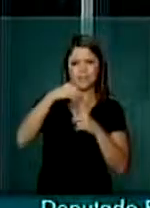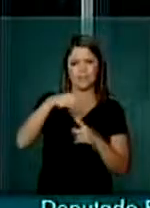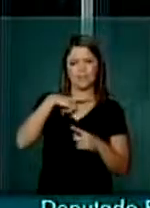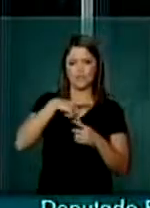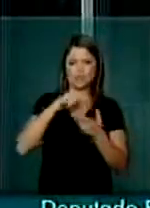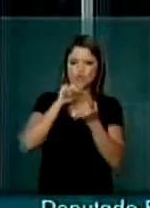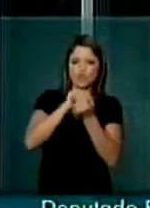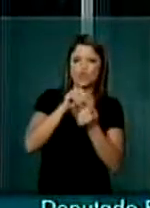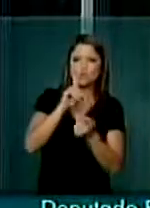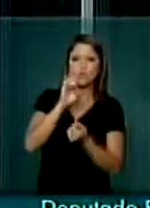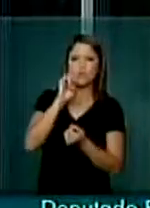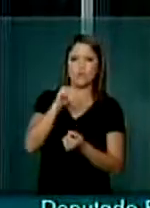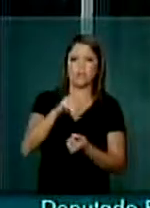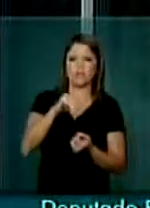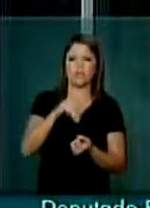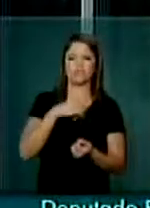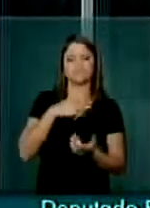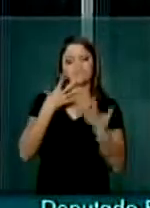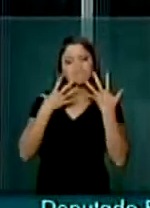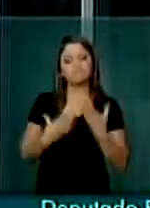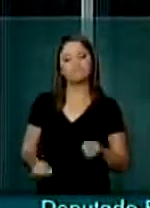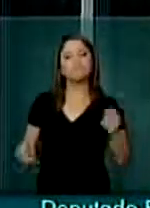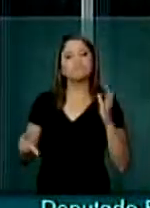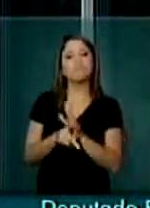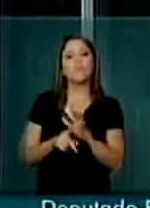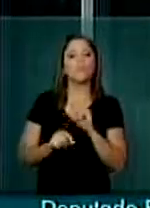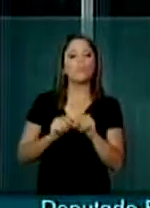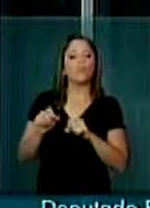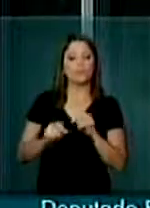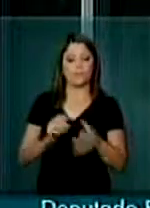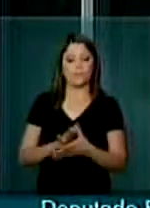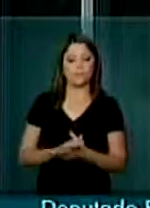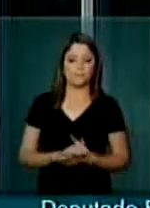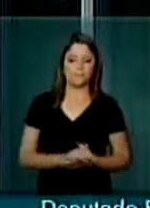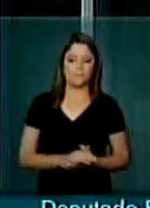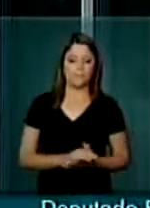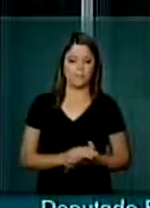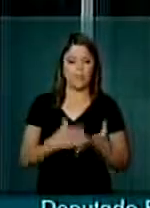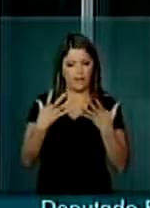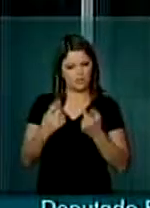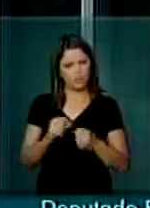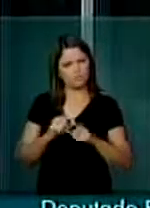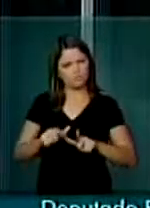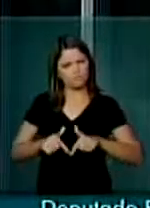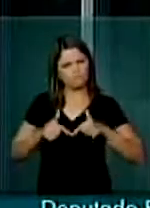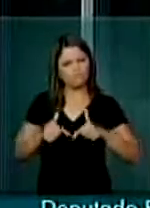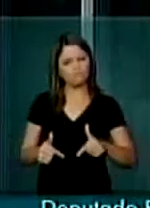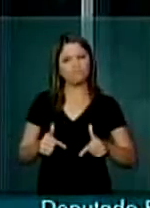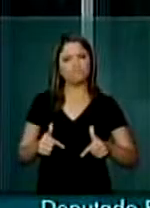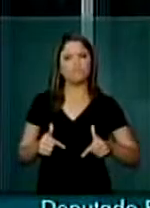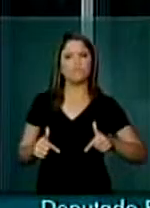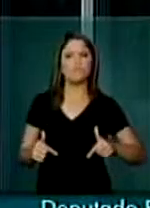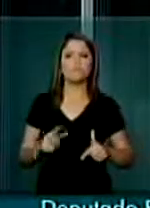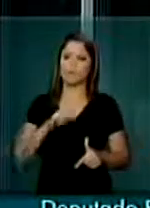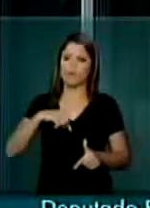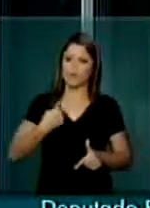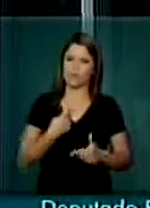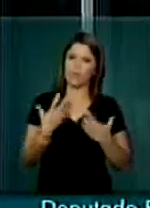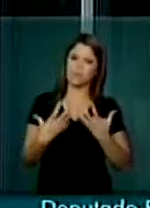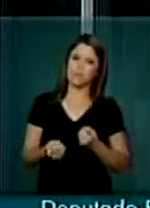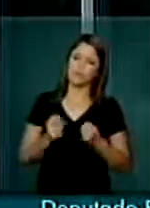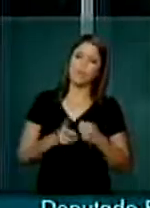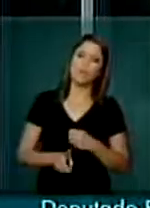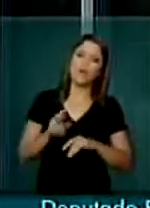juntamente com os democratas, toparam fazer essa mobilização, nós vamos